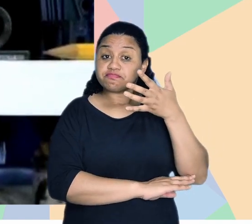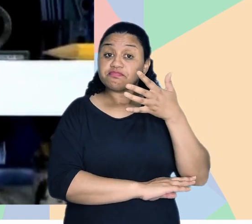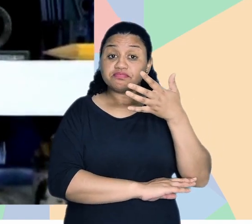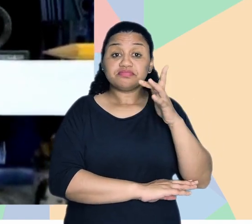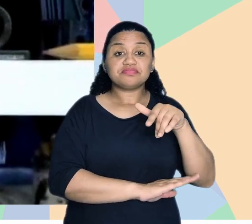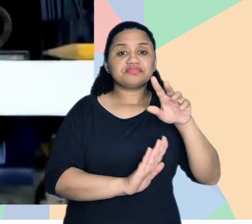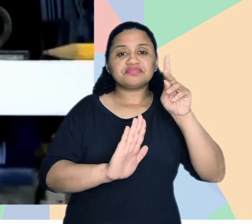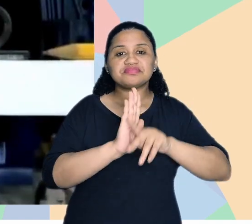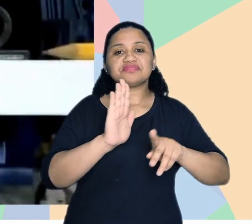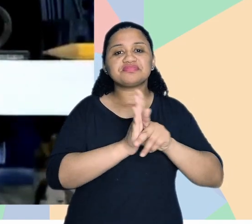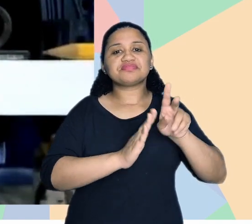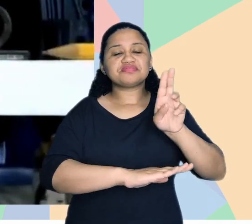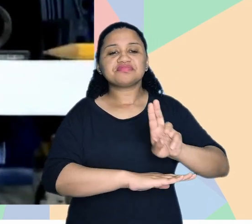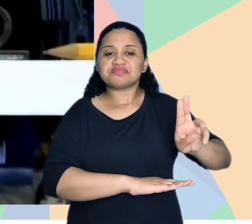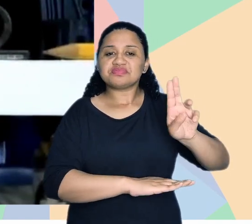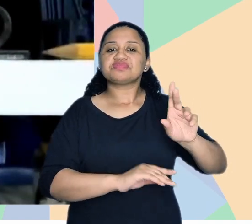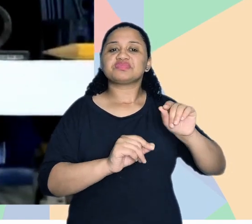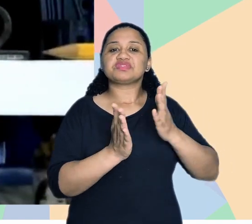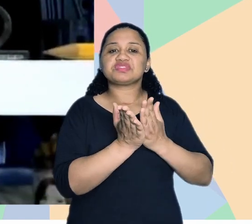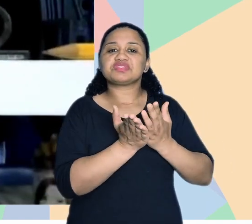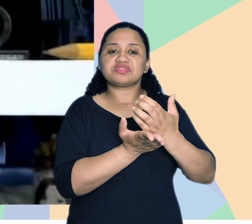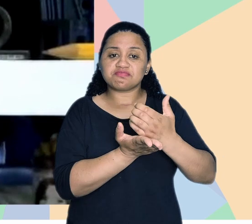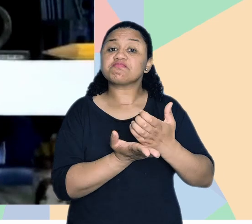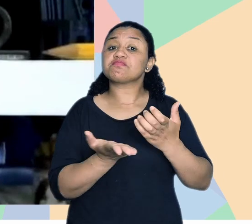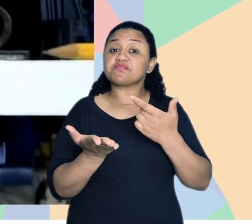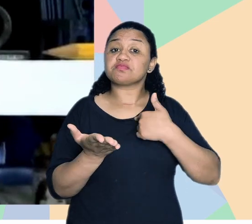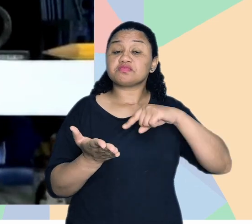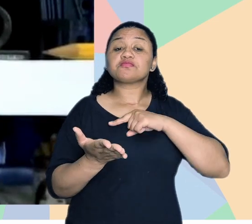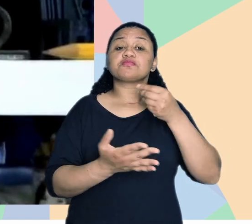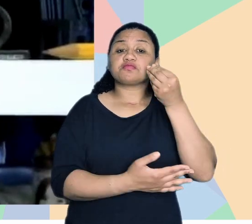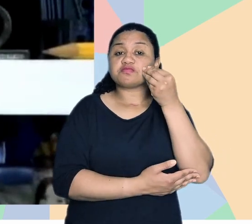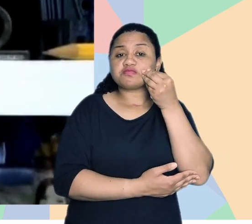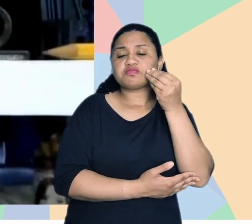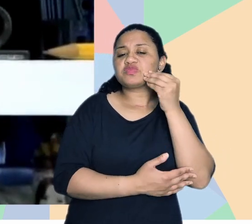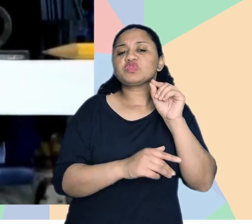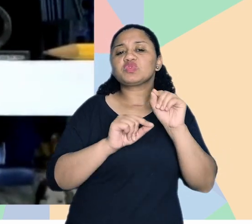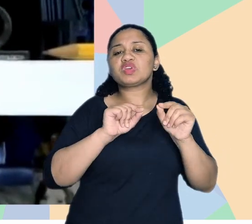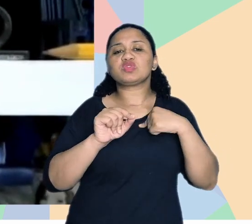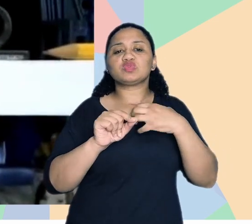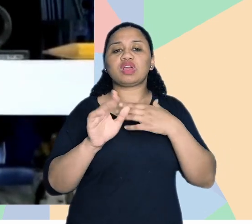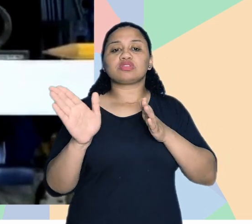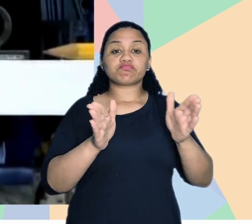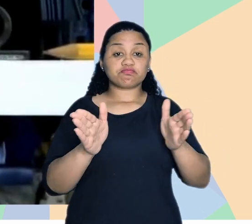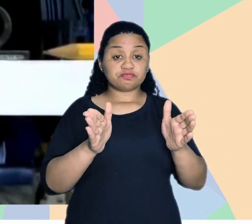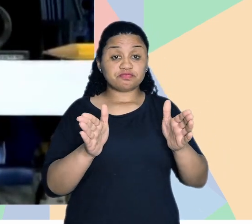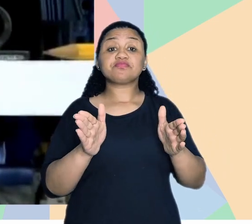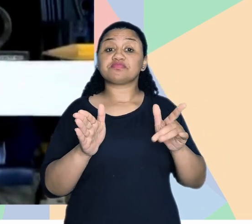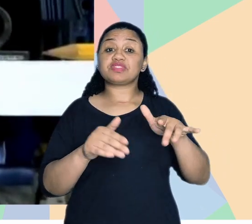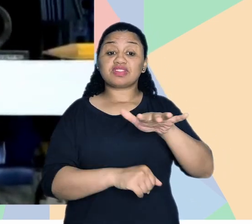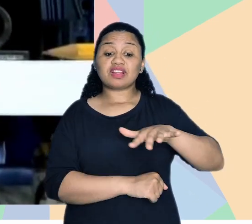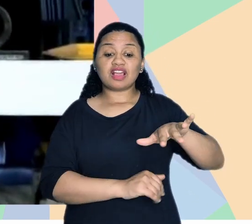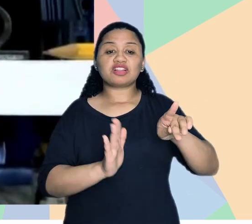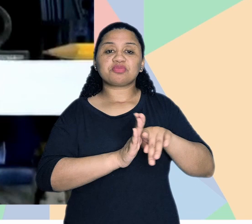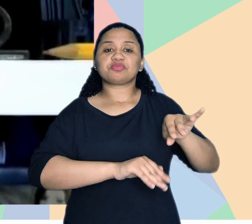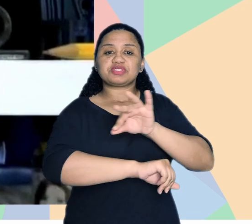palestras, então, é um programa universitário de extensão, né, que a gente busca fazer de forma